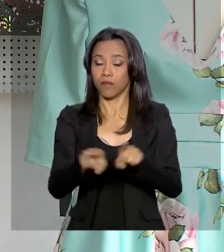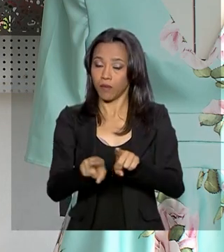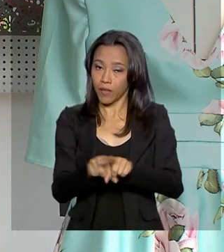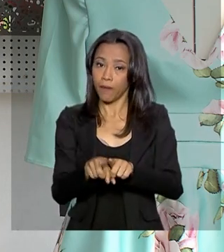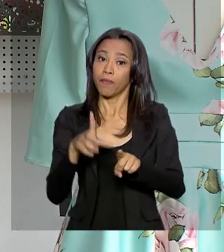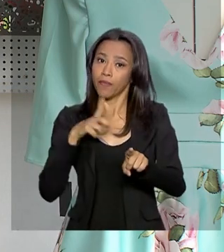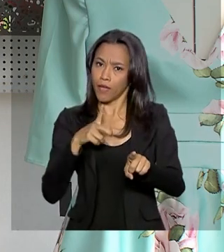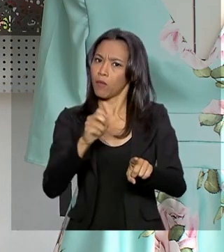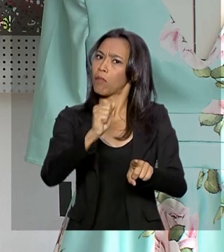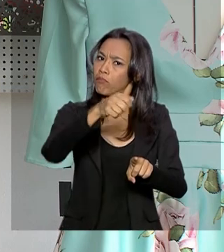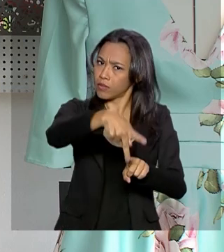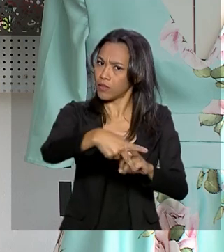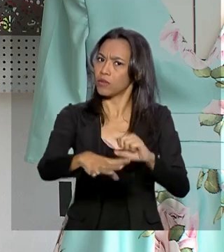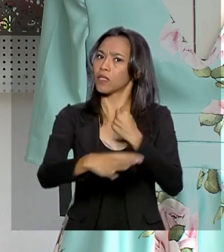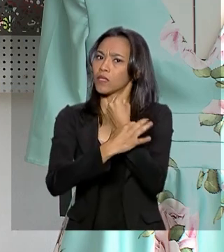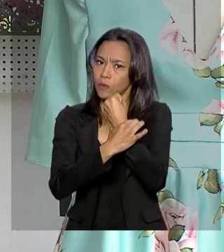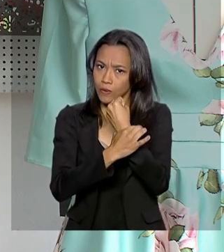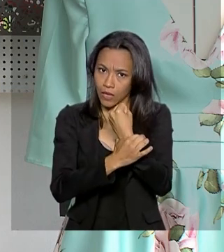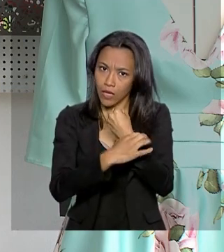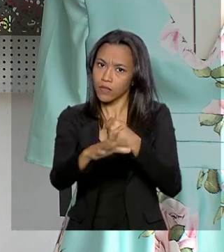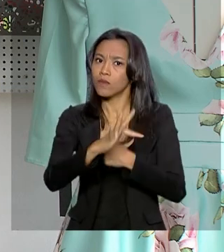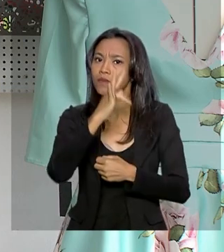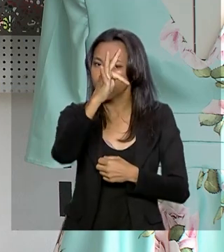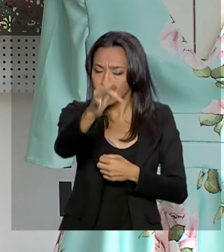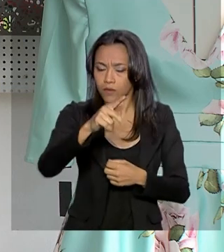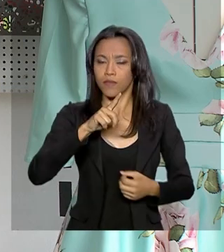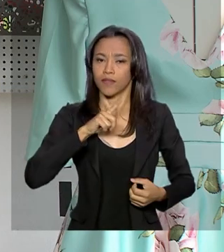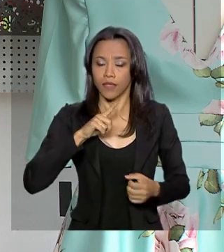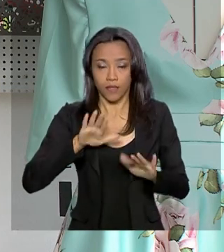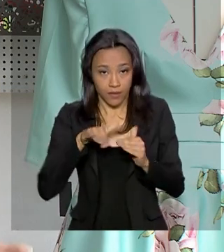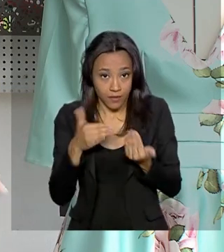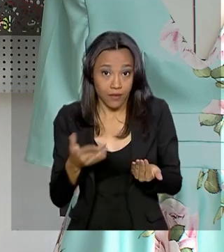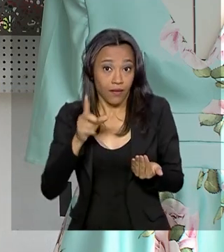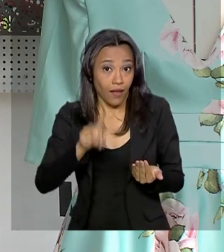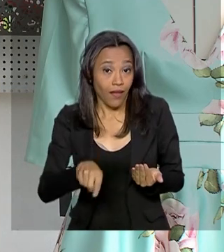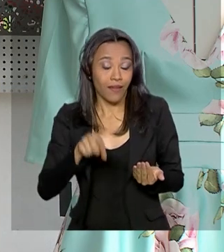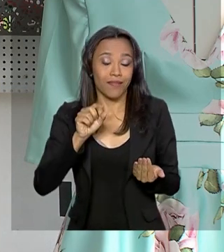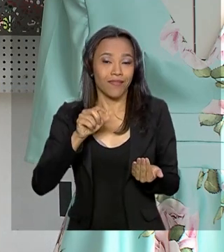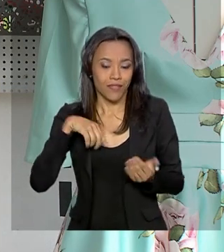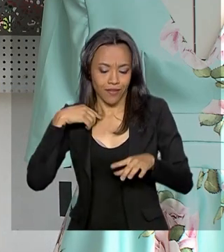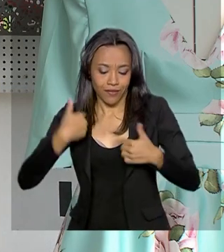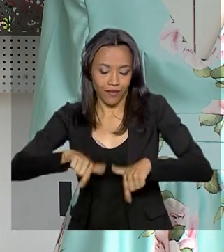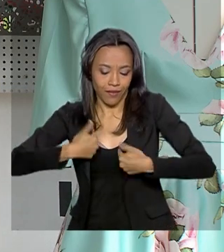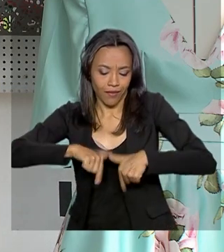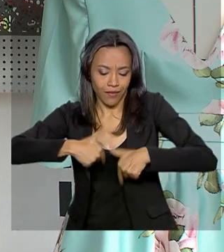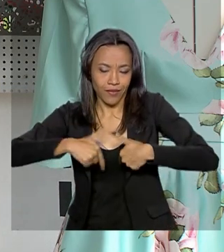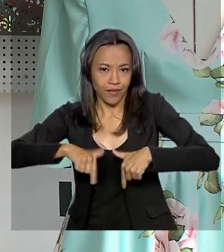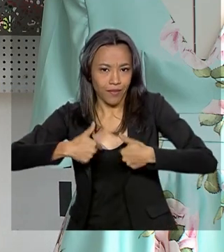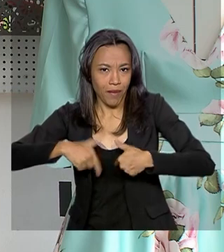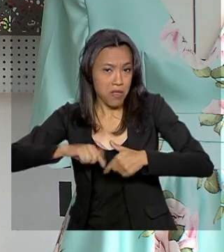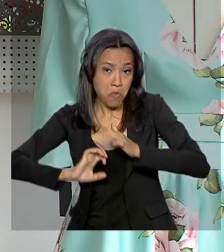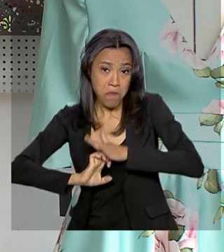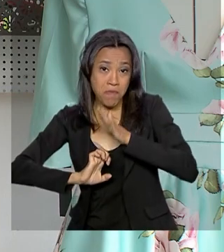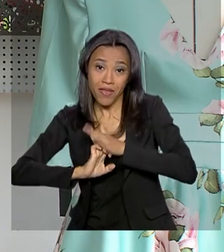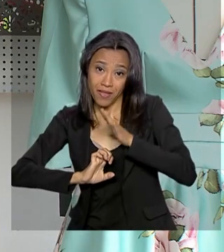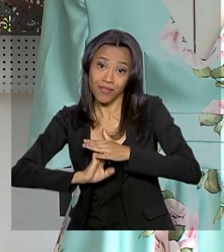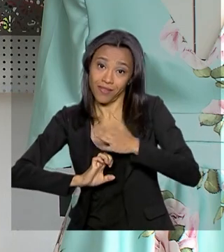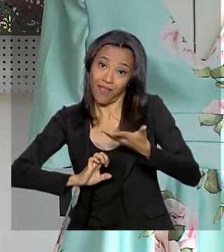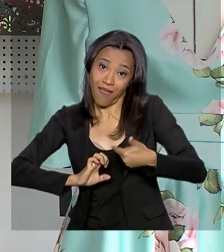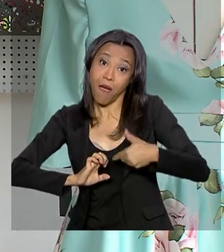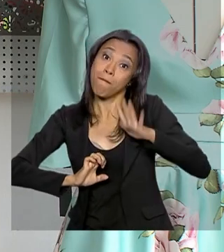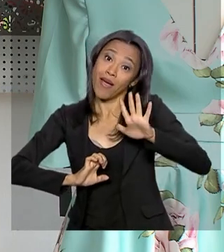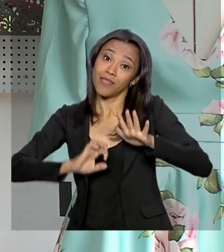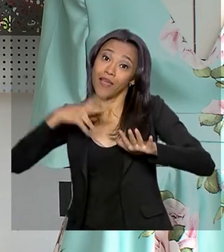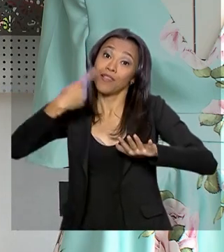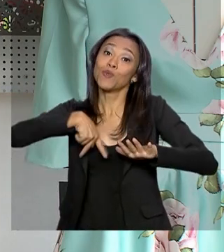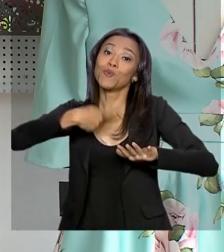aposentadoria garantida no futuro, então é como se você estivesse trabalhando em uma empresa mesmo, só que você trabalhando